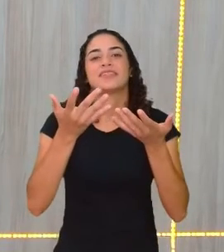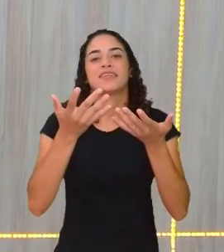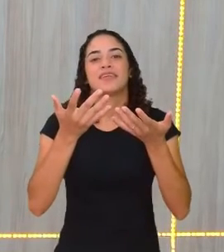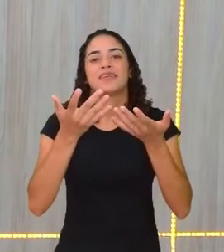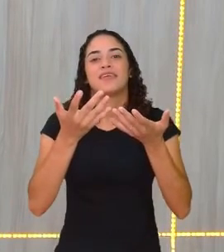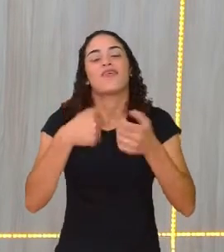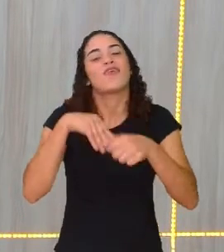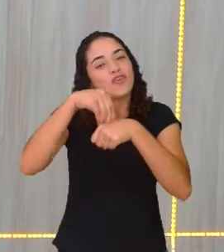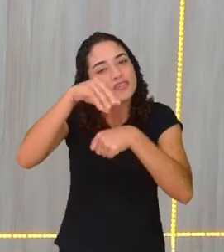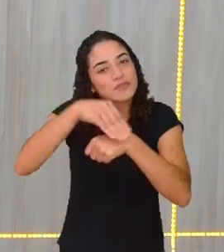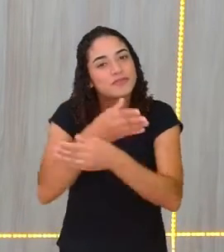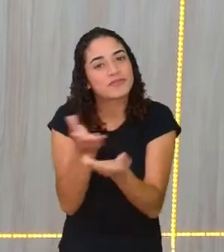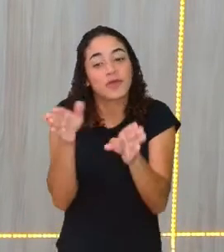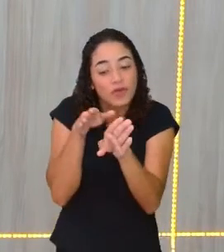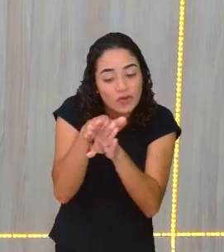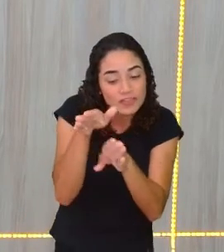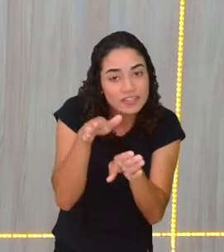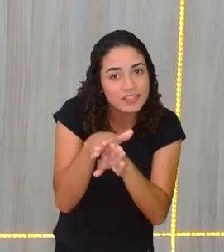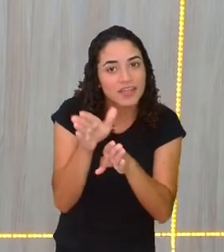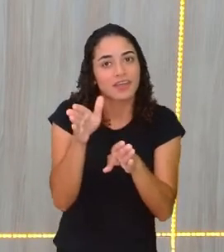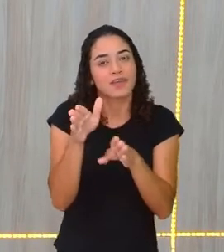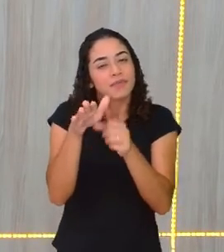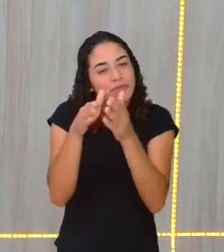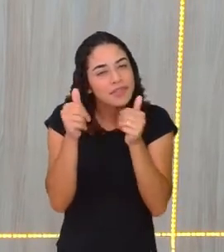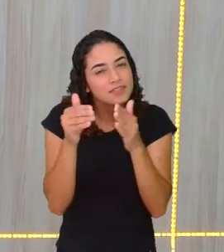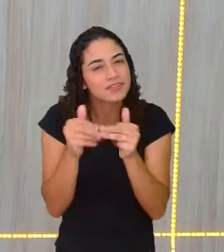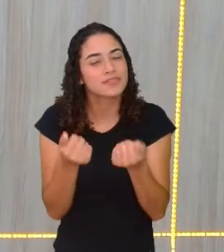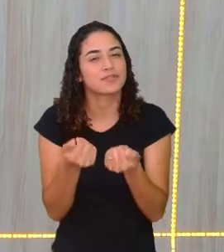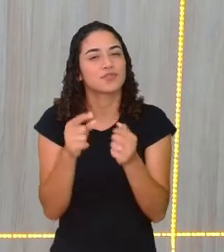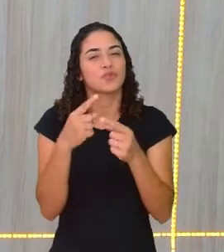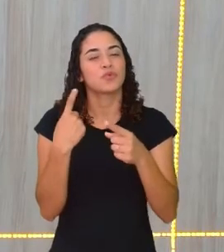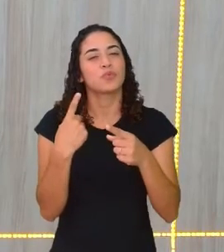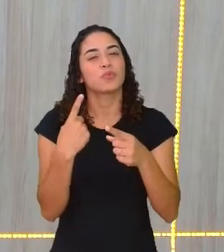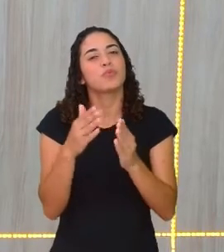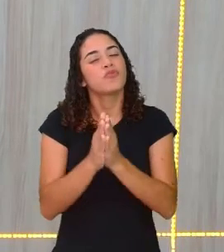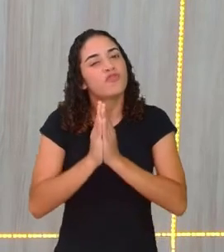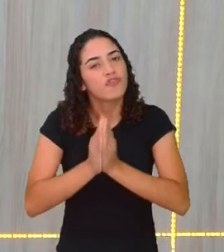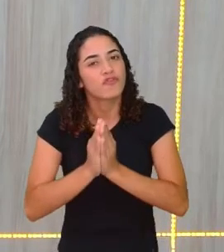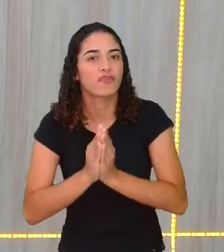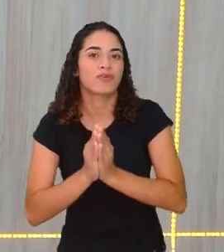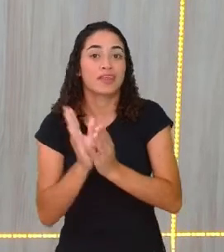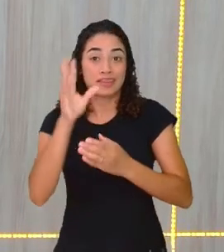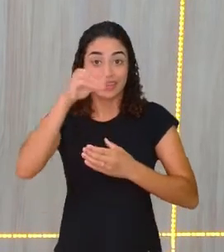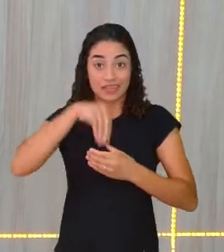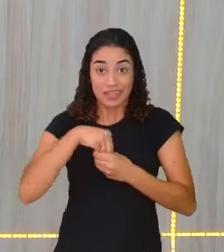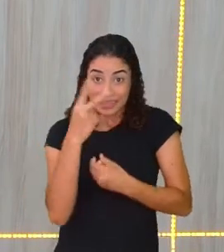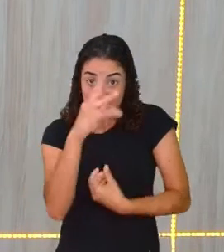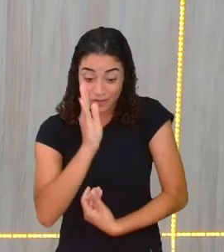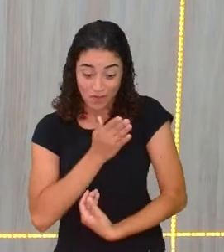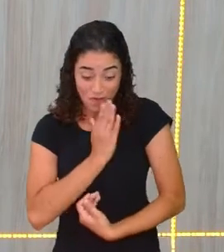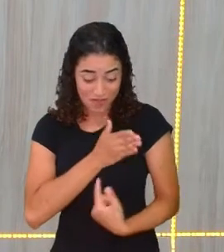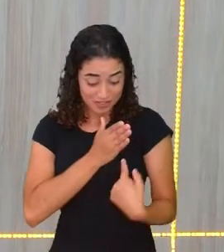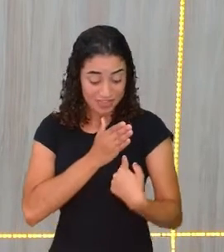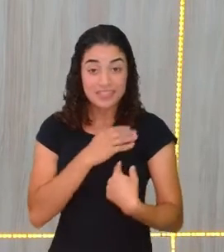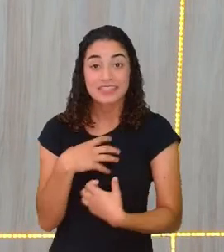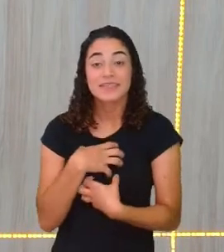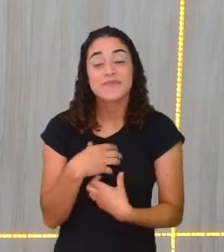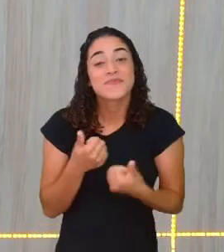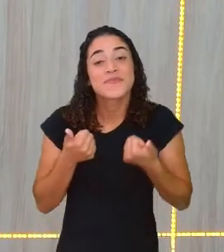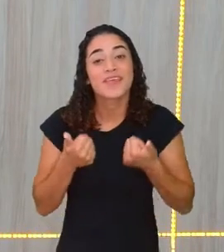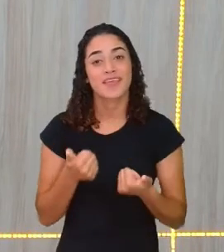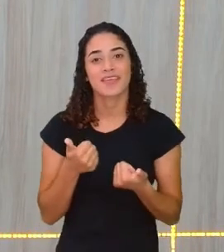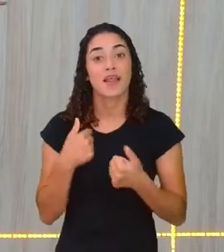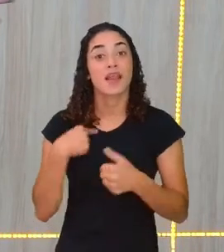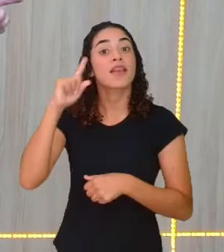Um conselho, não é? Nutram no coração de vocês um sentimento bom, não é? Lembre-se que aquela pessoa que está lá